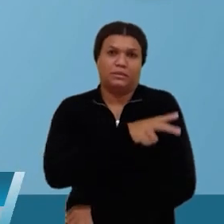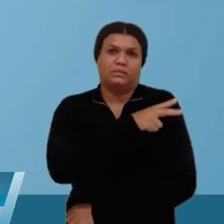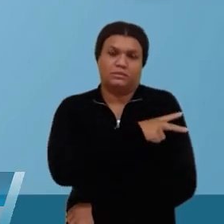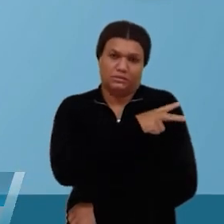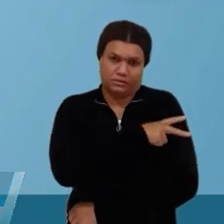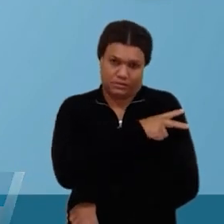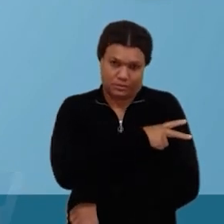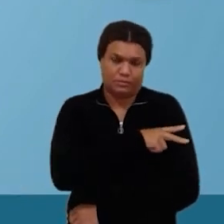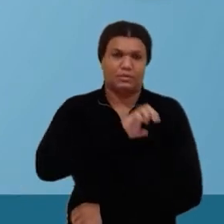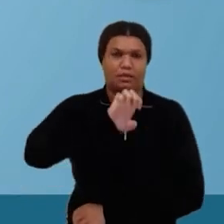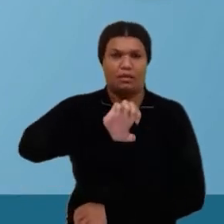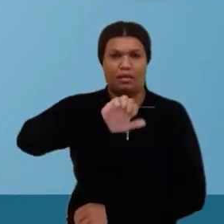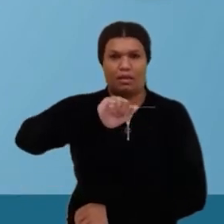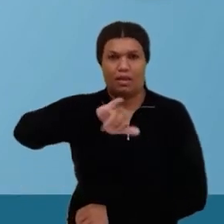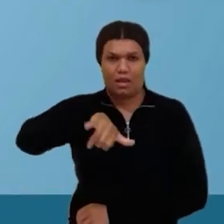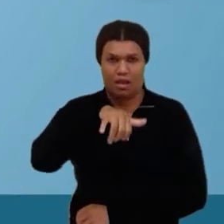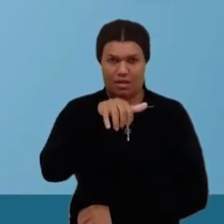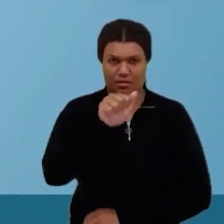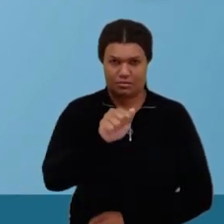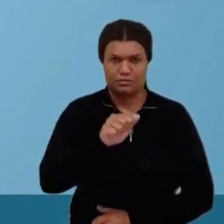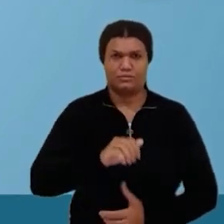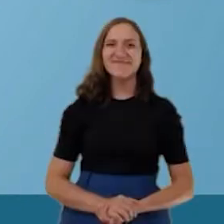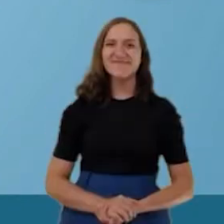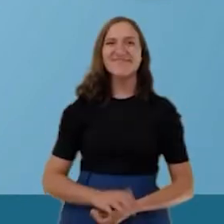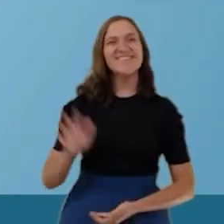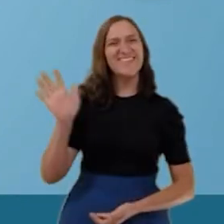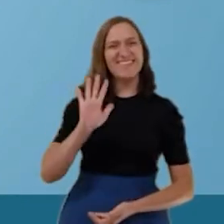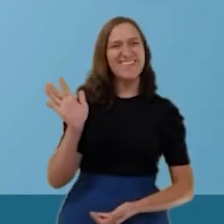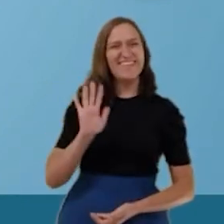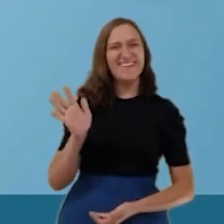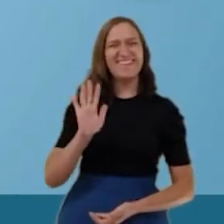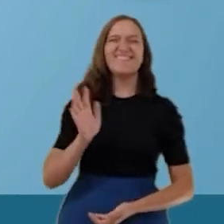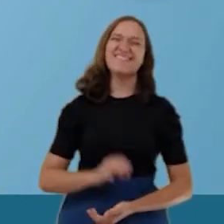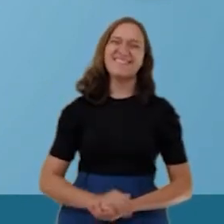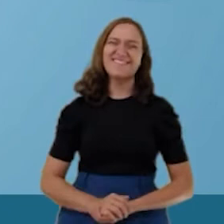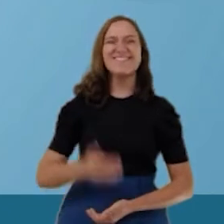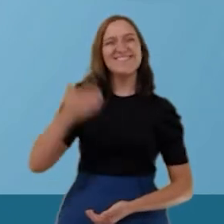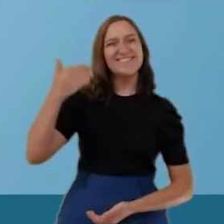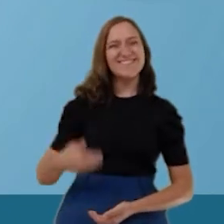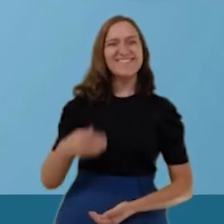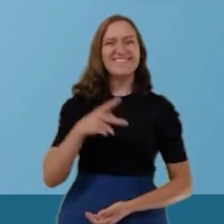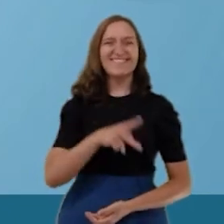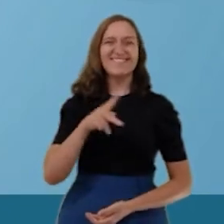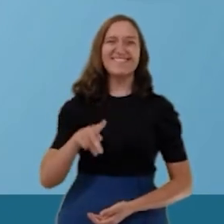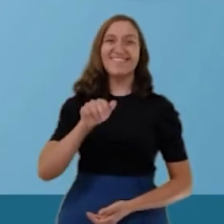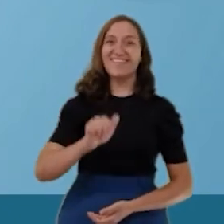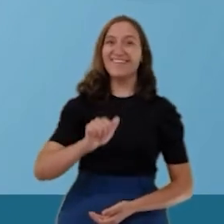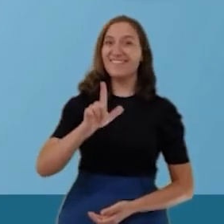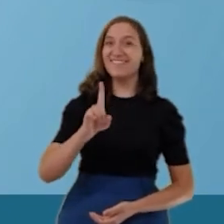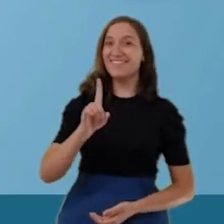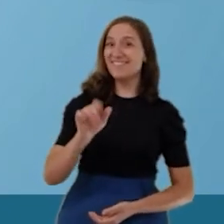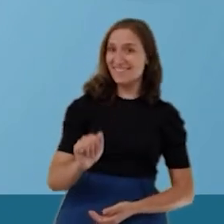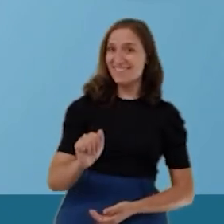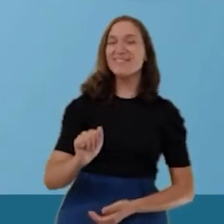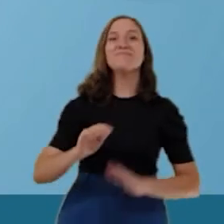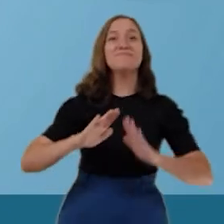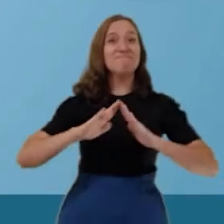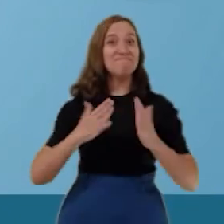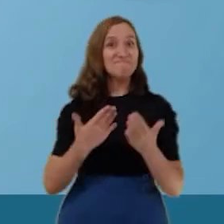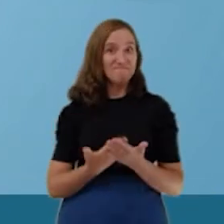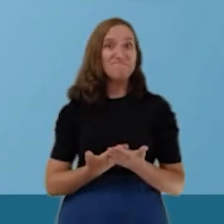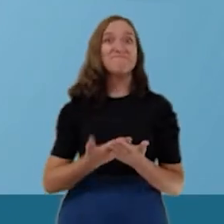segunda série da Eaja. Olá, olá! Olá, sou a professora Alda Martins, da